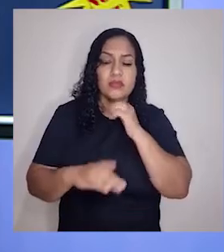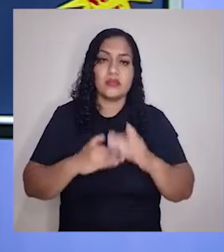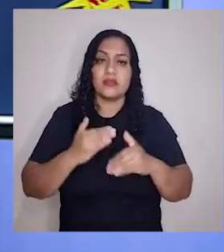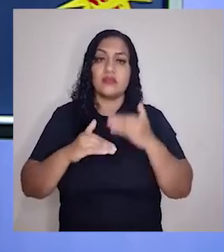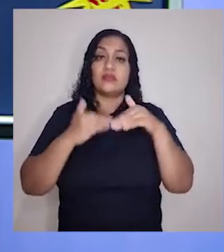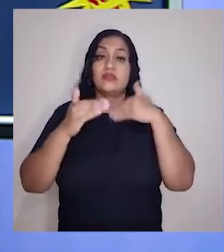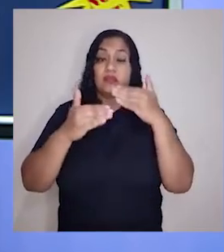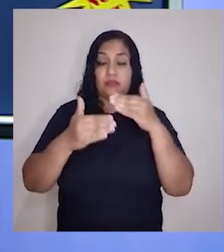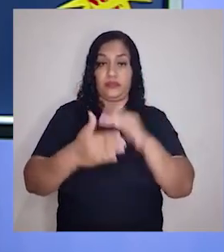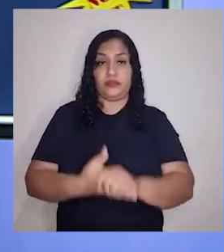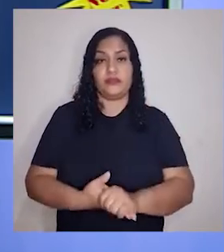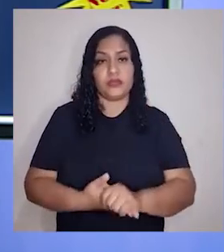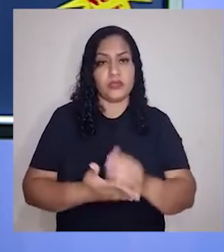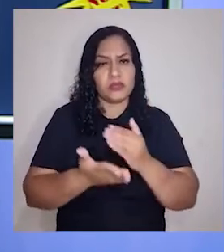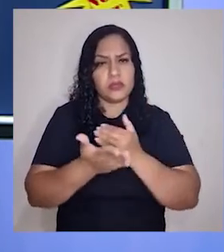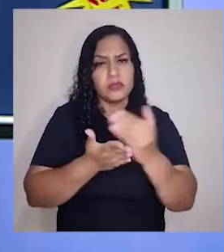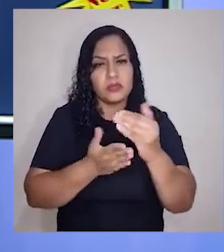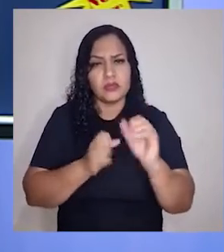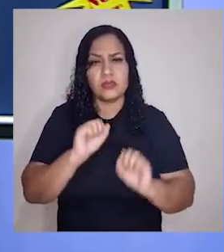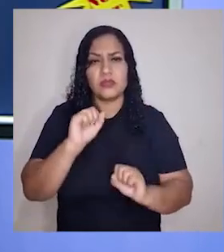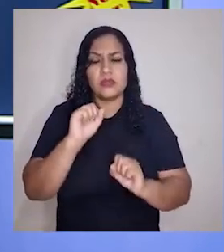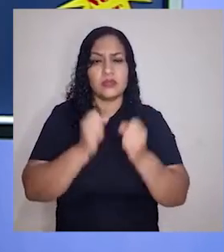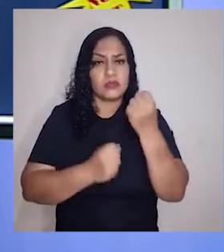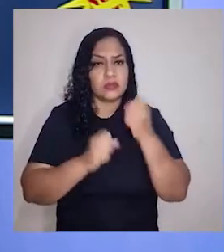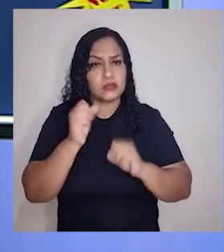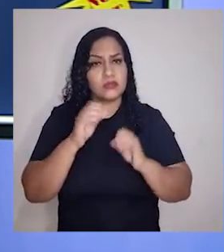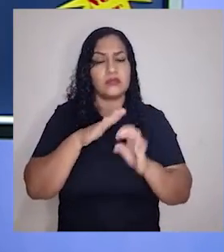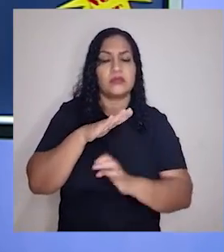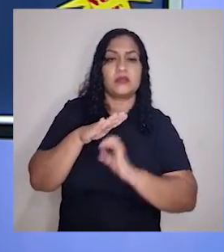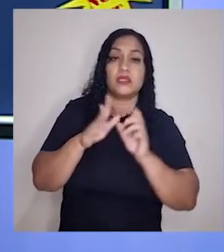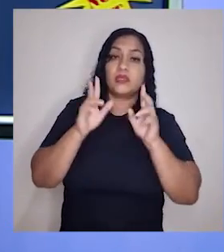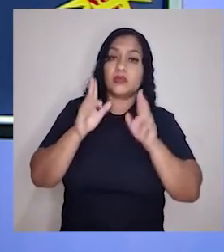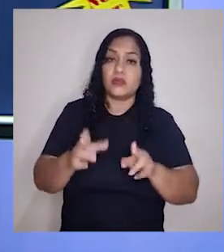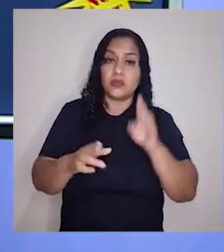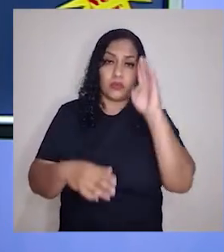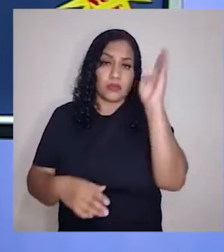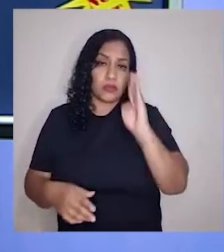subdesenvolvidos, ou que estão se industrializando, como o Brasil.